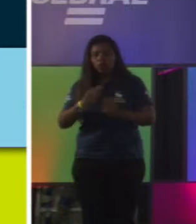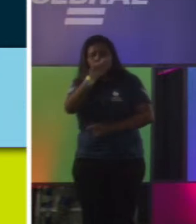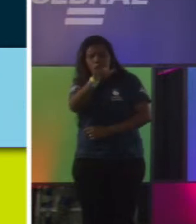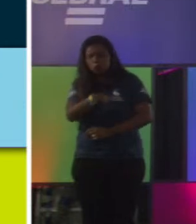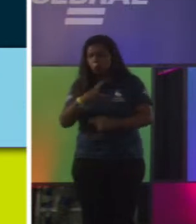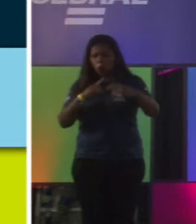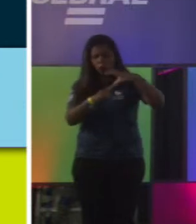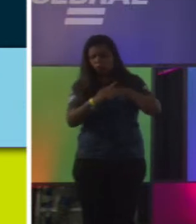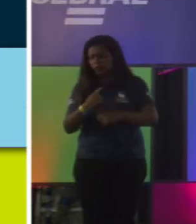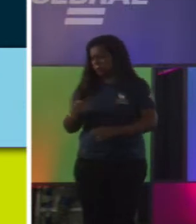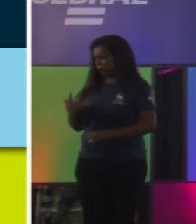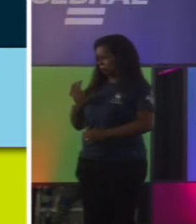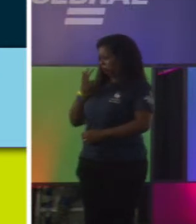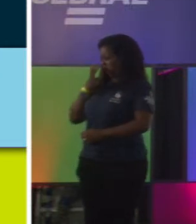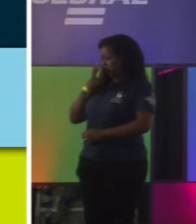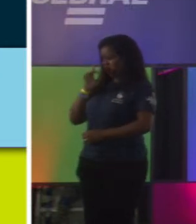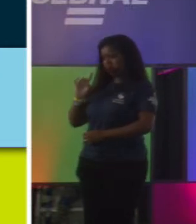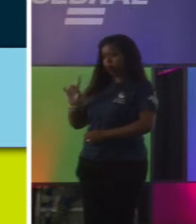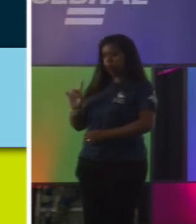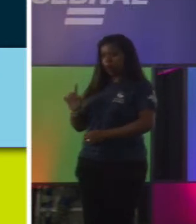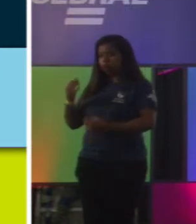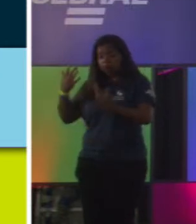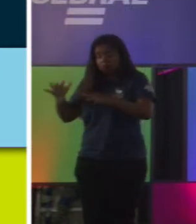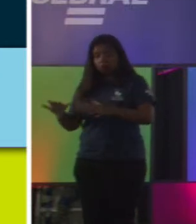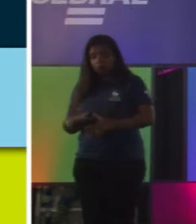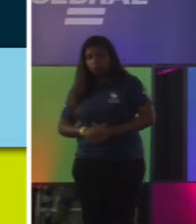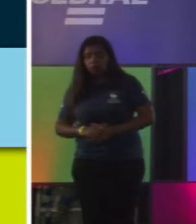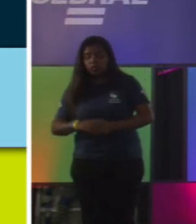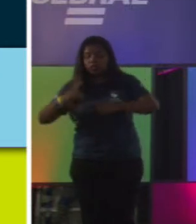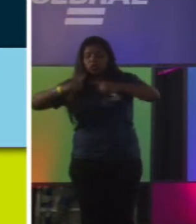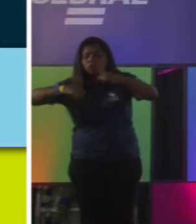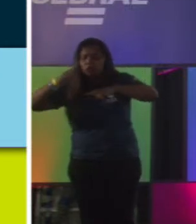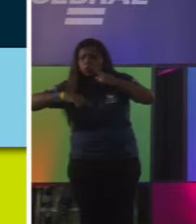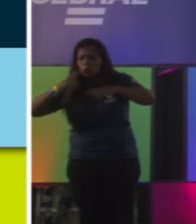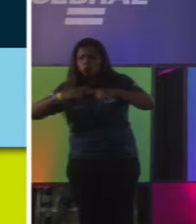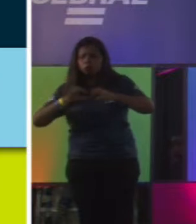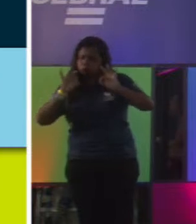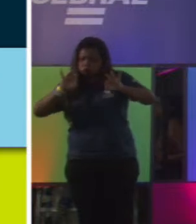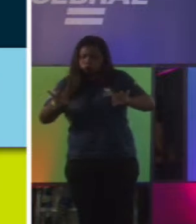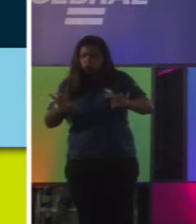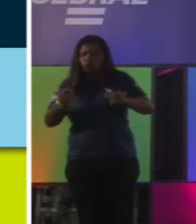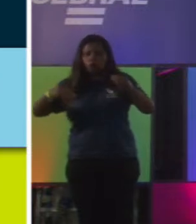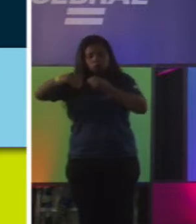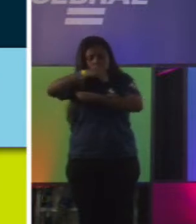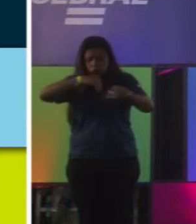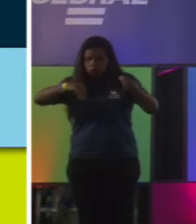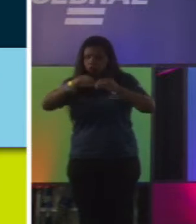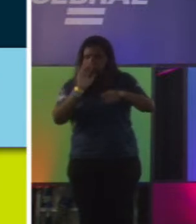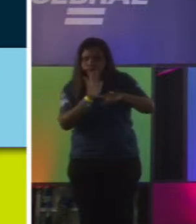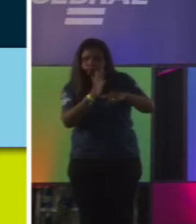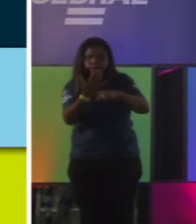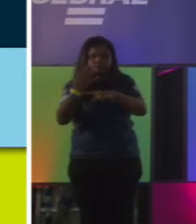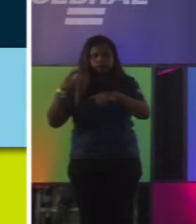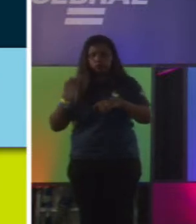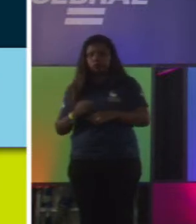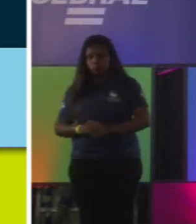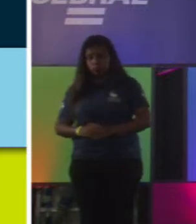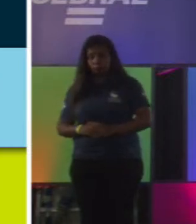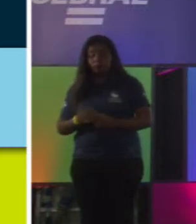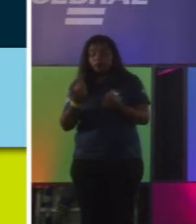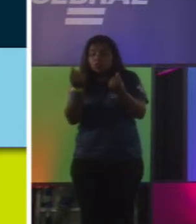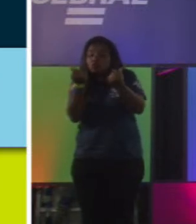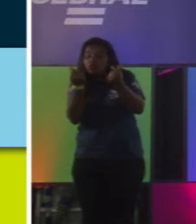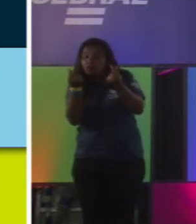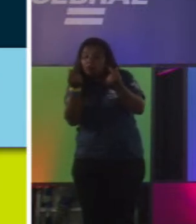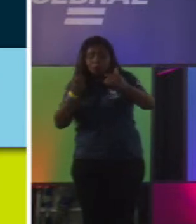usar. Então, se você vai criar um mínimo produto, crie um mínimo produto que pode ser interagível, que possa entregar algum valor. E viável. Você tem